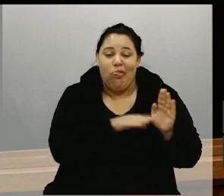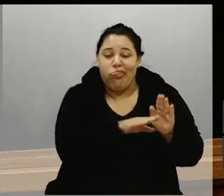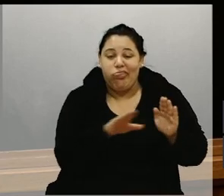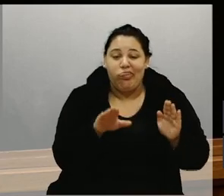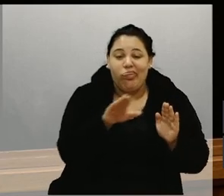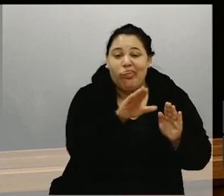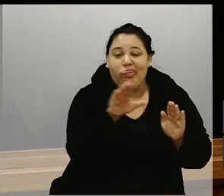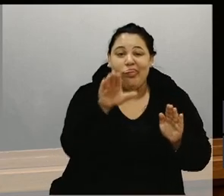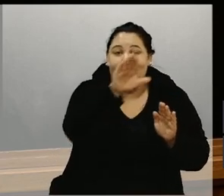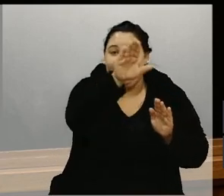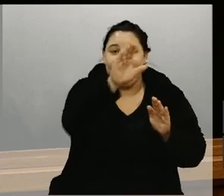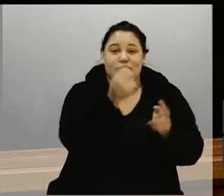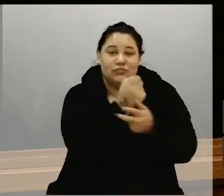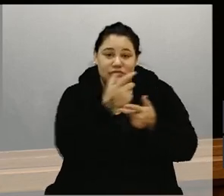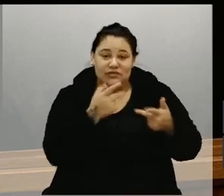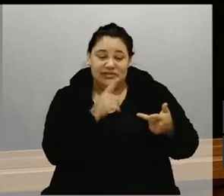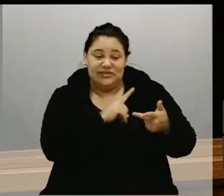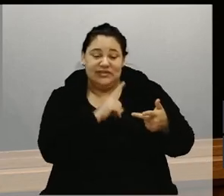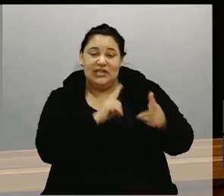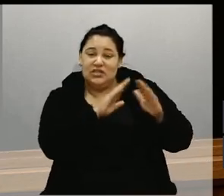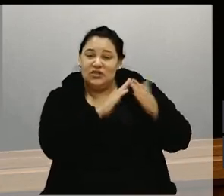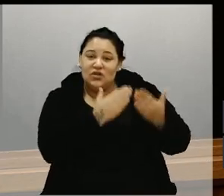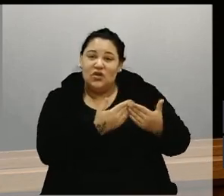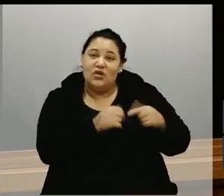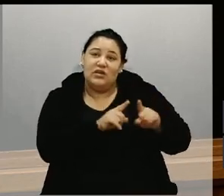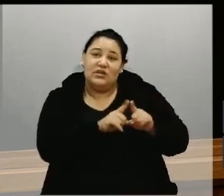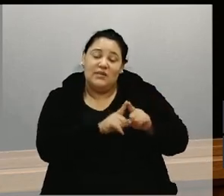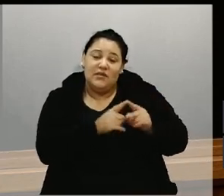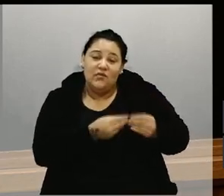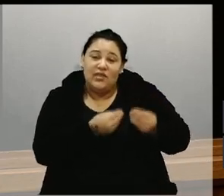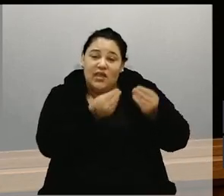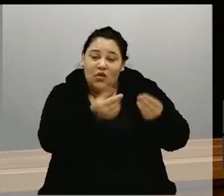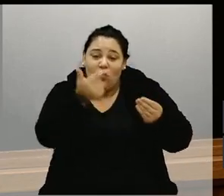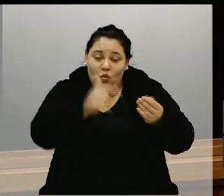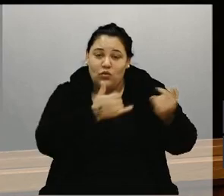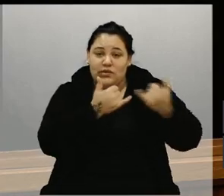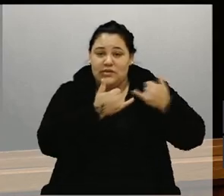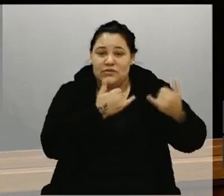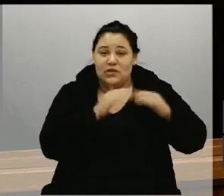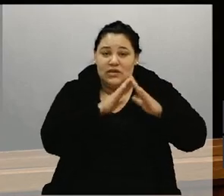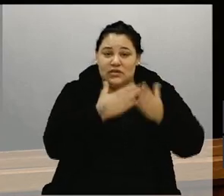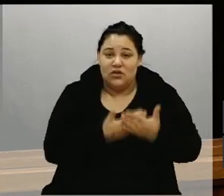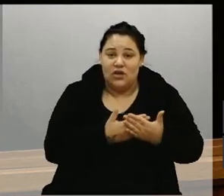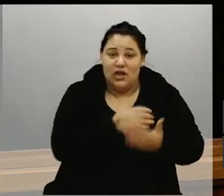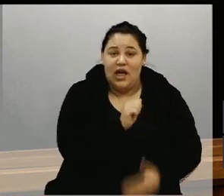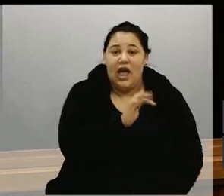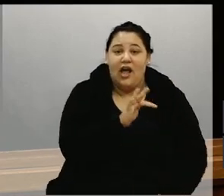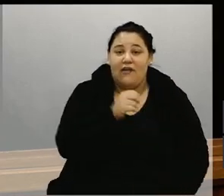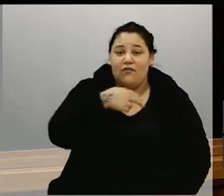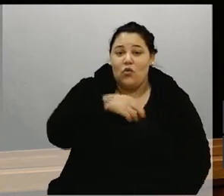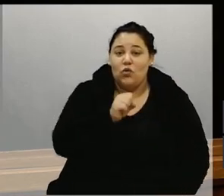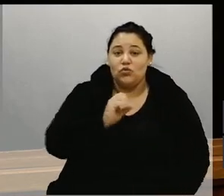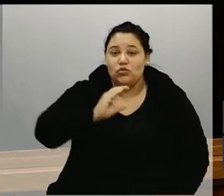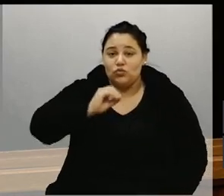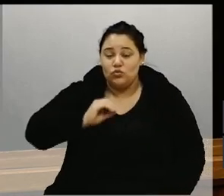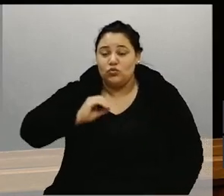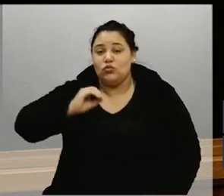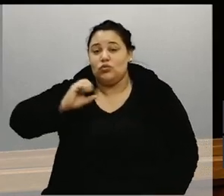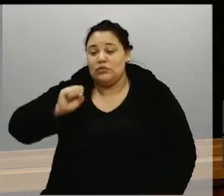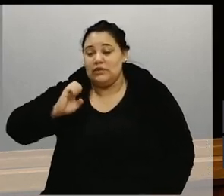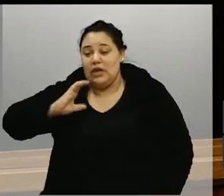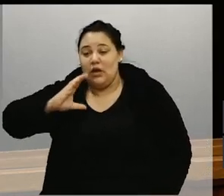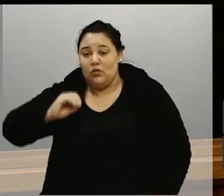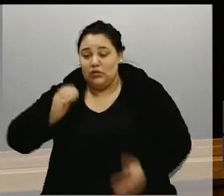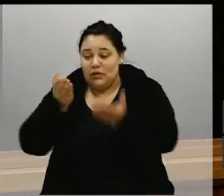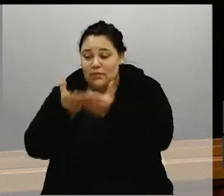carregando coisas, tem escola, vou dar outro exemplo, a escola Afonso Seco tem uma caixa d'água numa